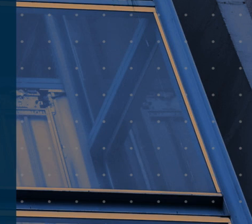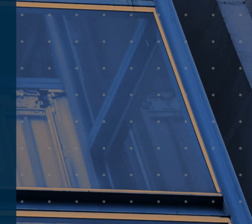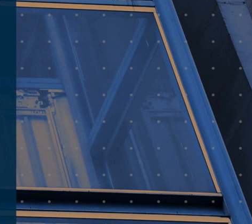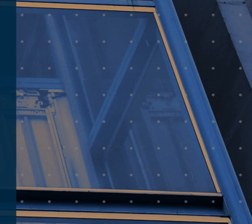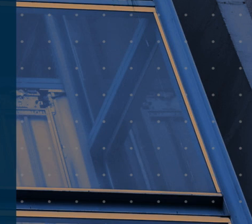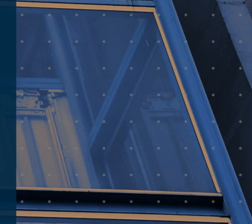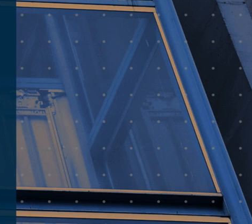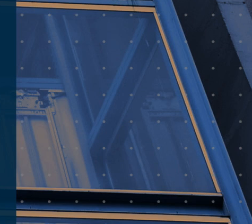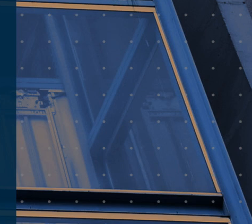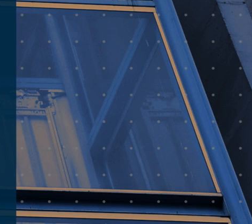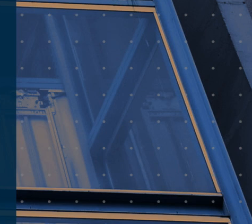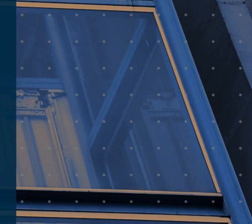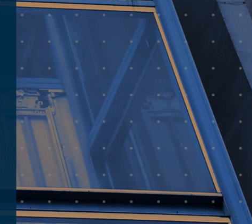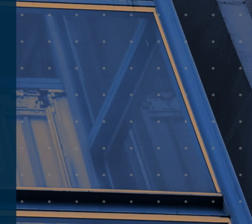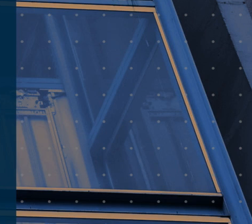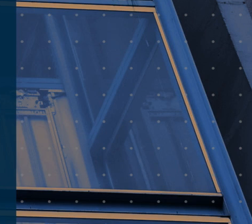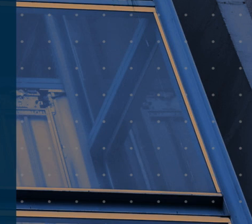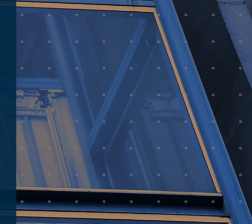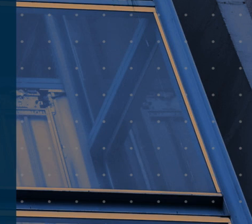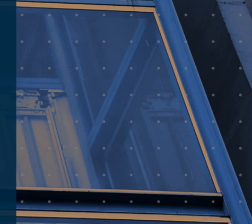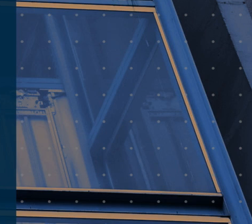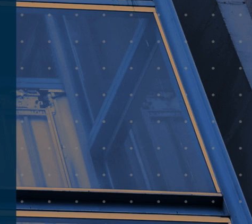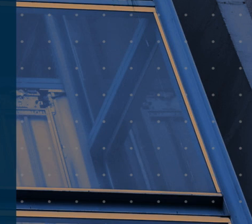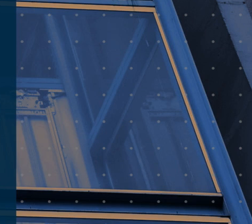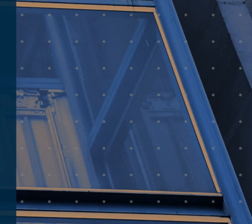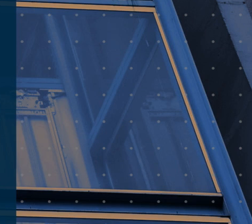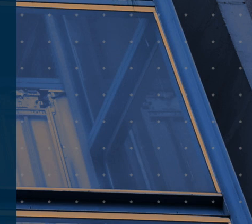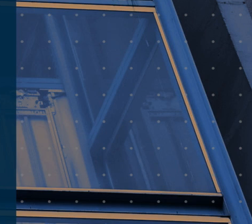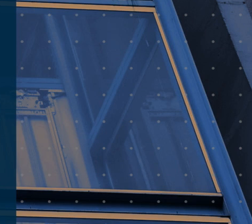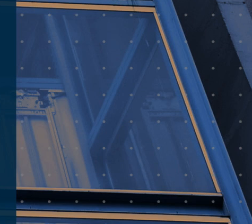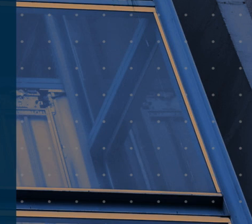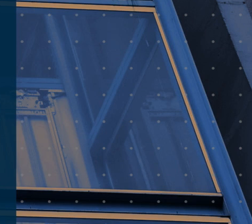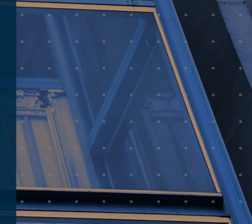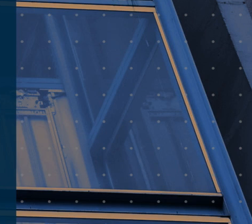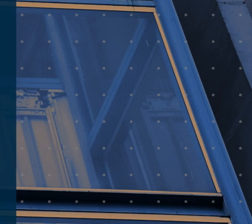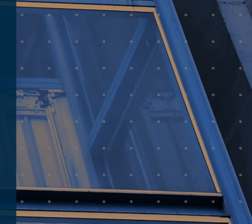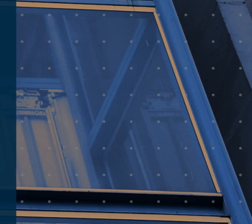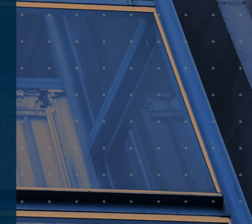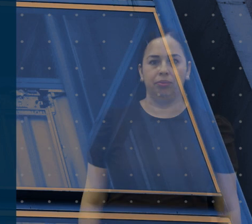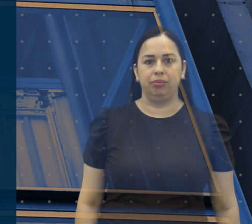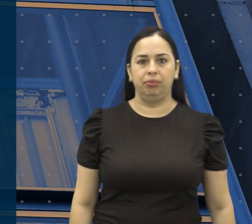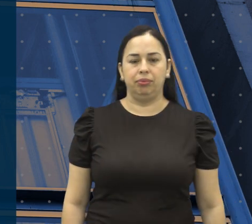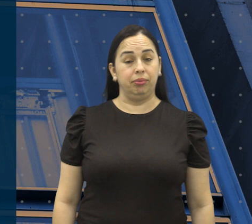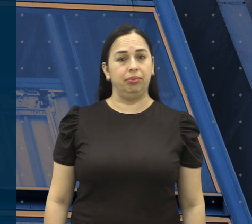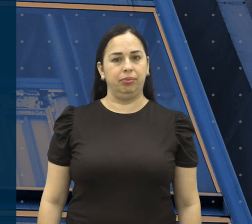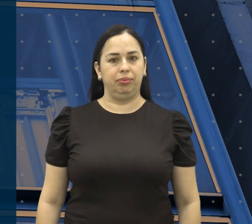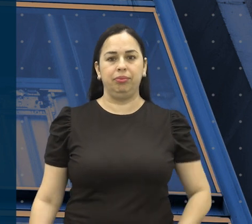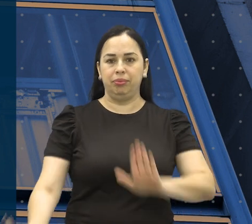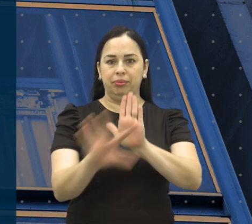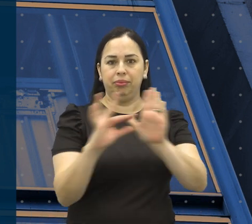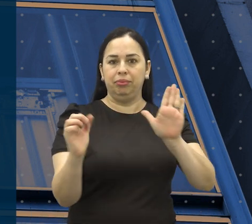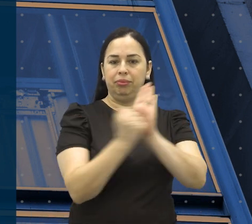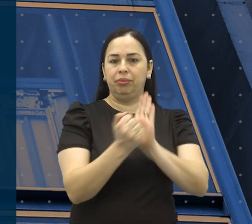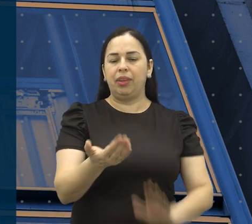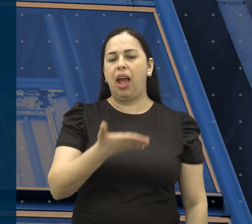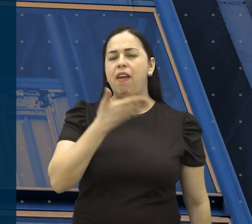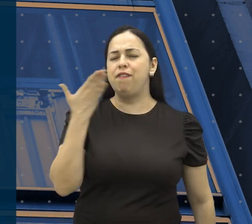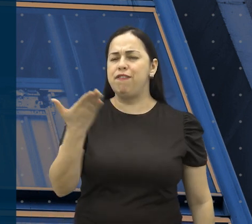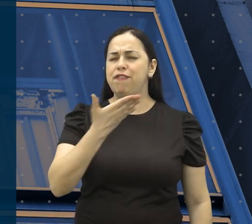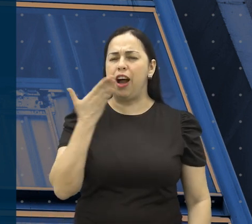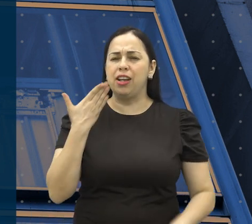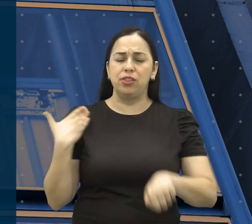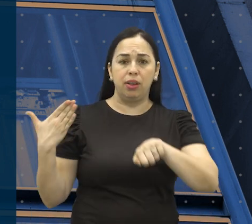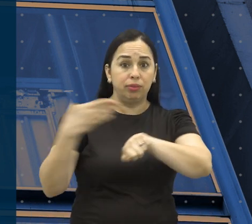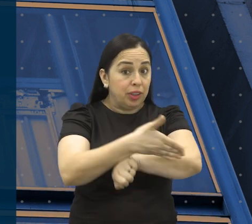assistente de vendas, auxiliar administrativo e operador de telemarketing. Para se candidatar é fácil,